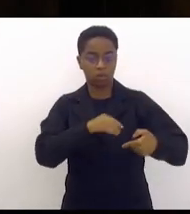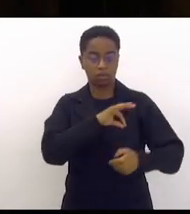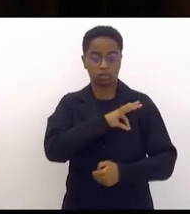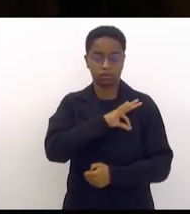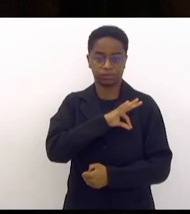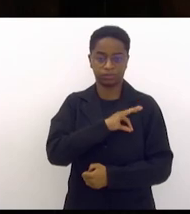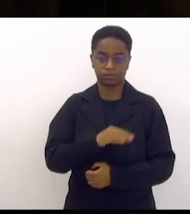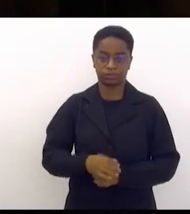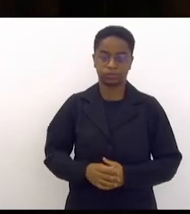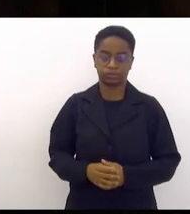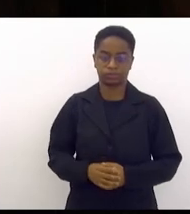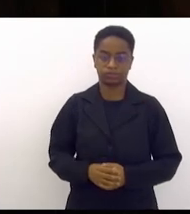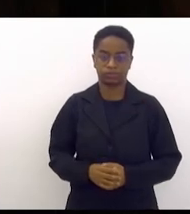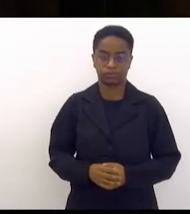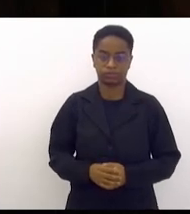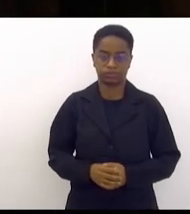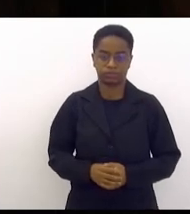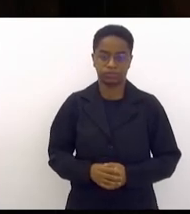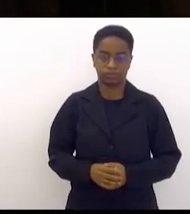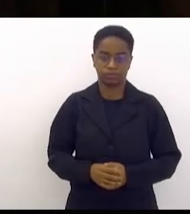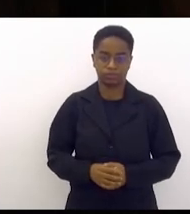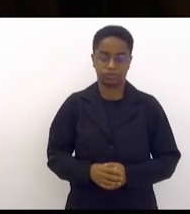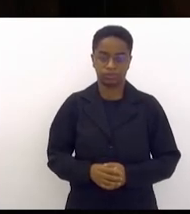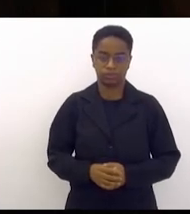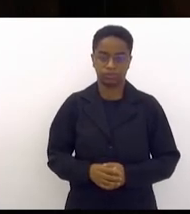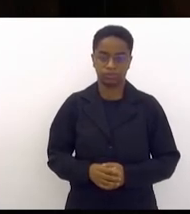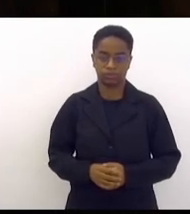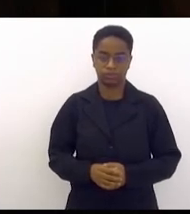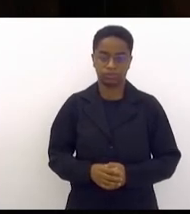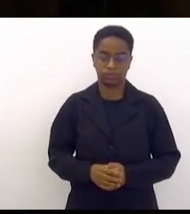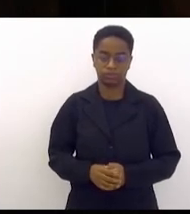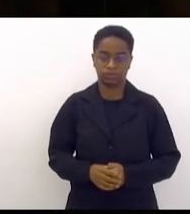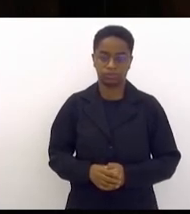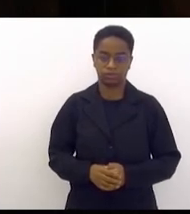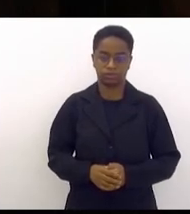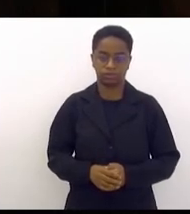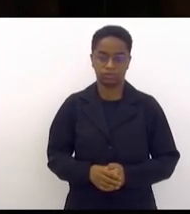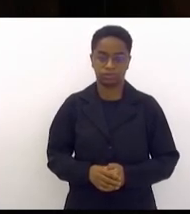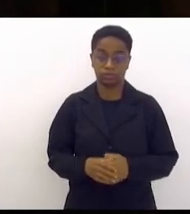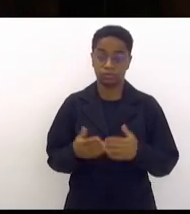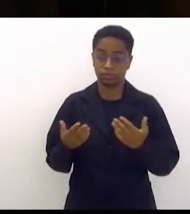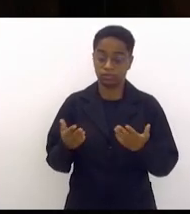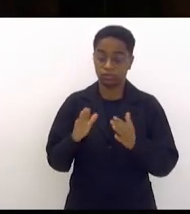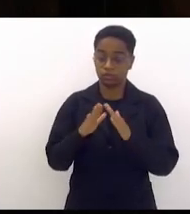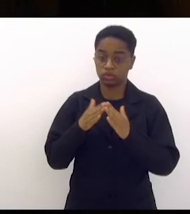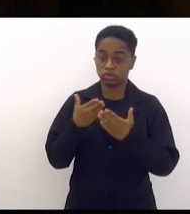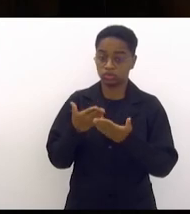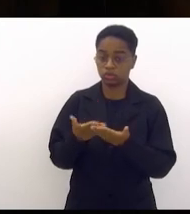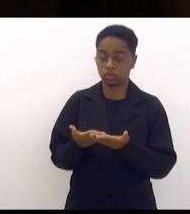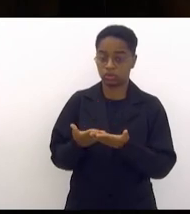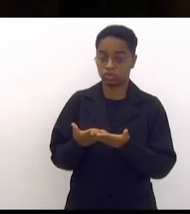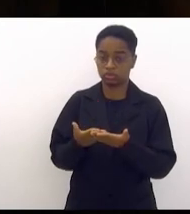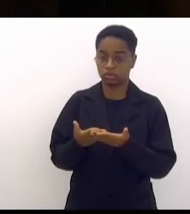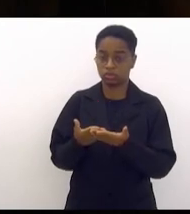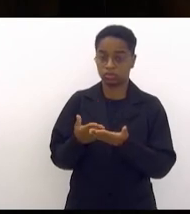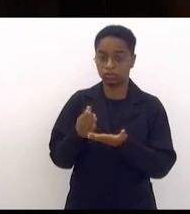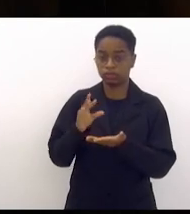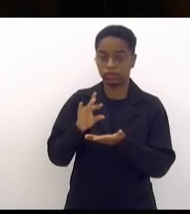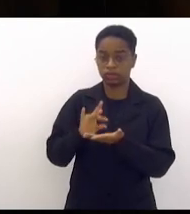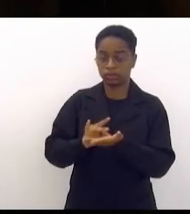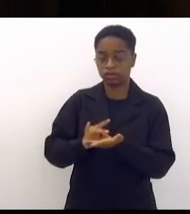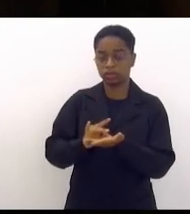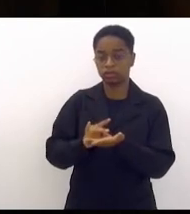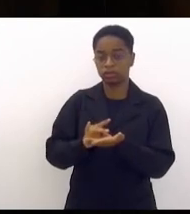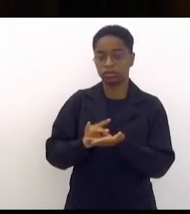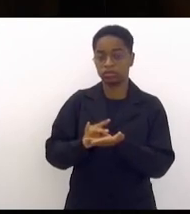polícia essa escola que estava efetivamente fazendo o